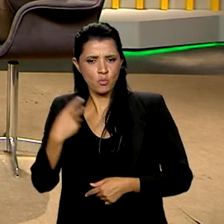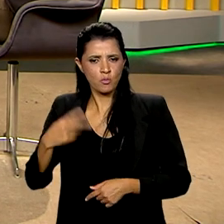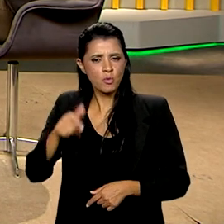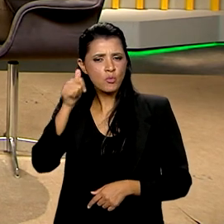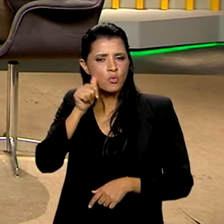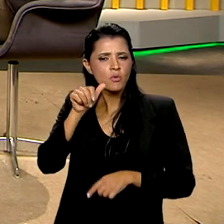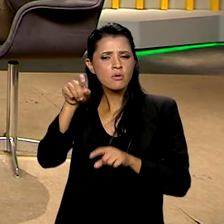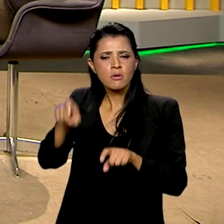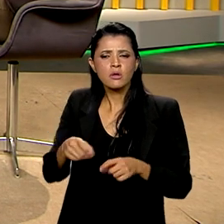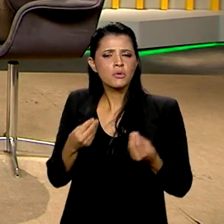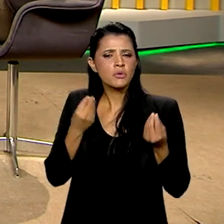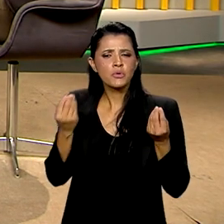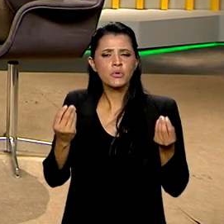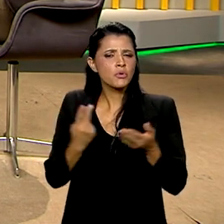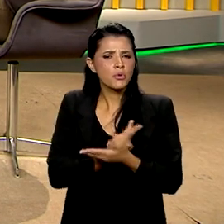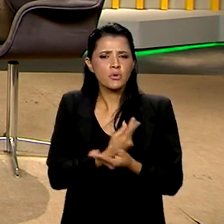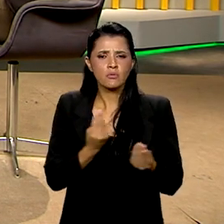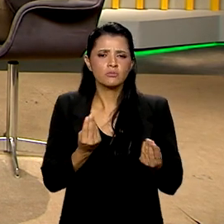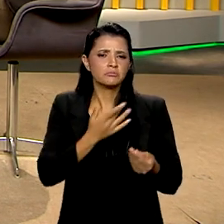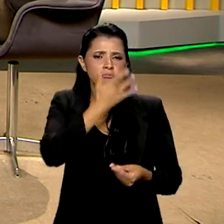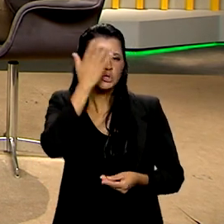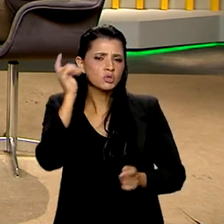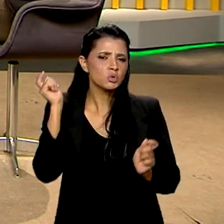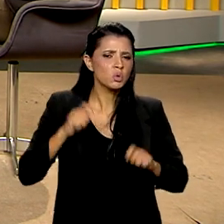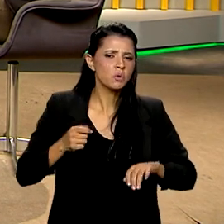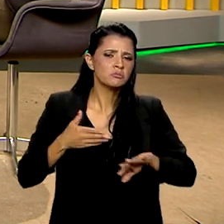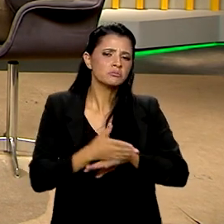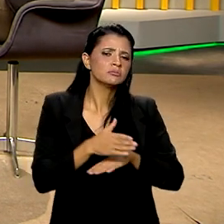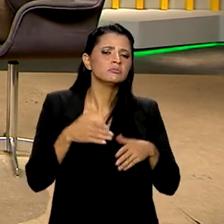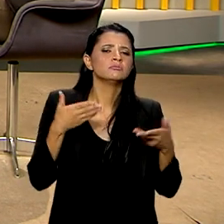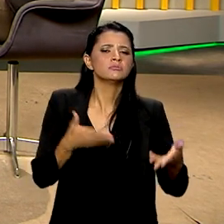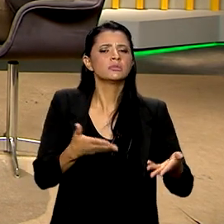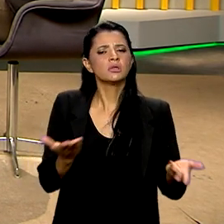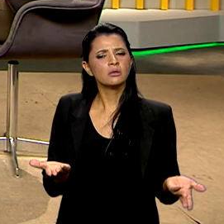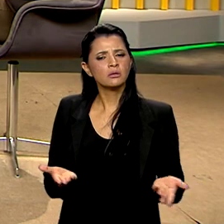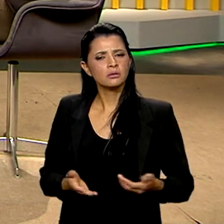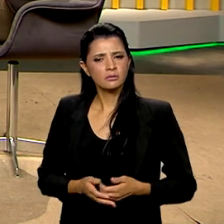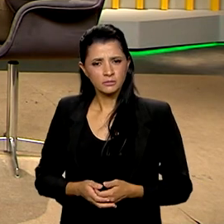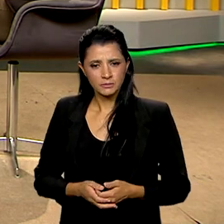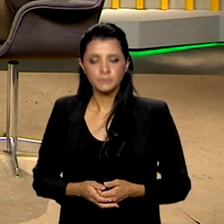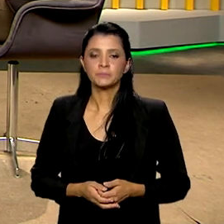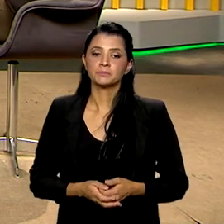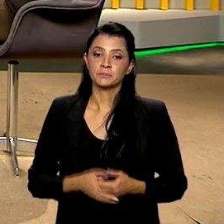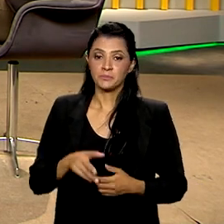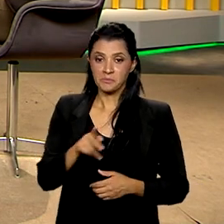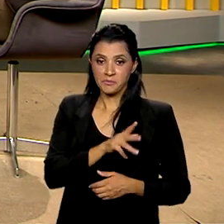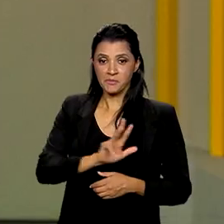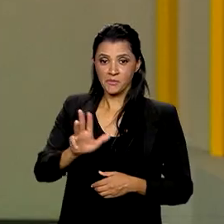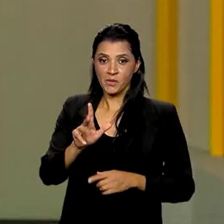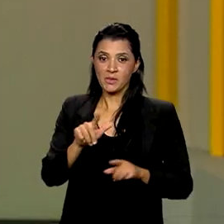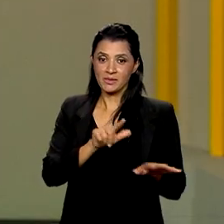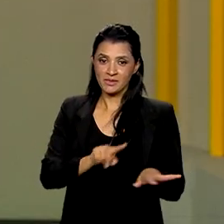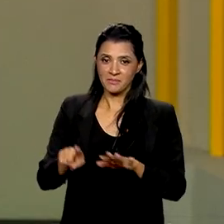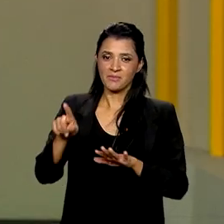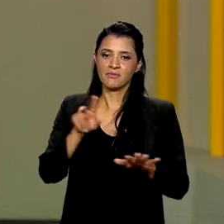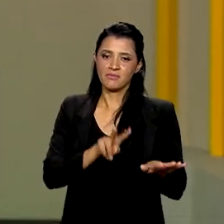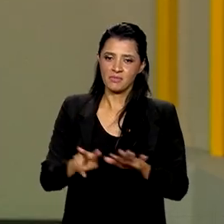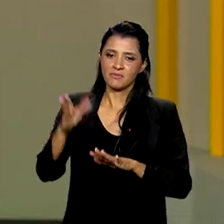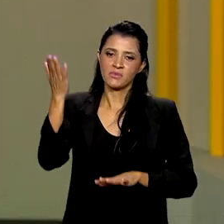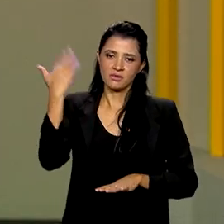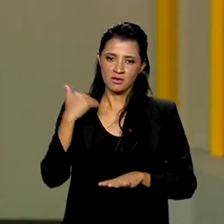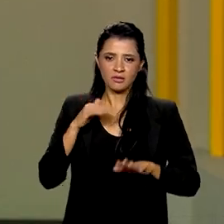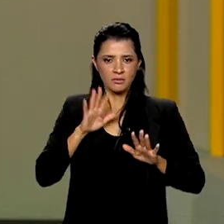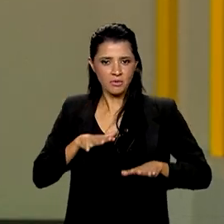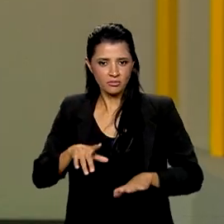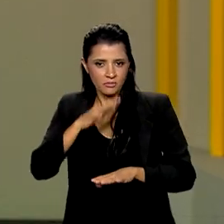Como é que ele vai funcionar e quem é que pode participar, secretária? O presidente Lula lançou na semana passada, durante a Marcha das Margaridas,